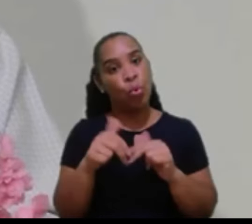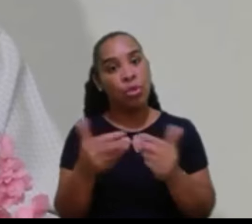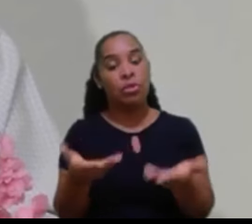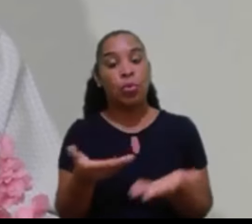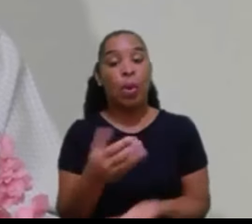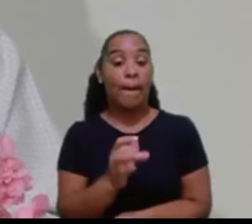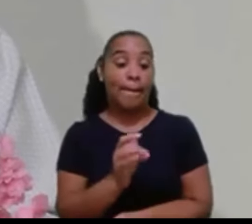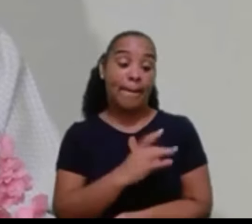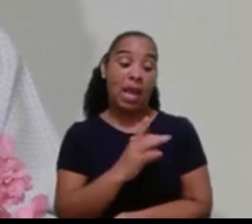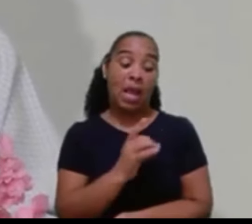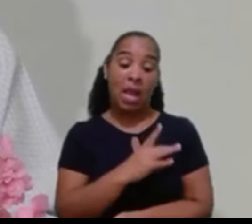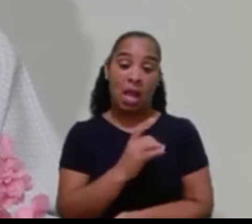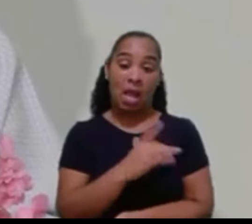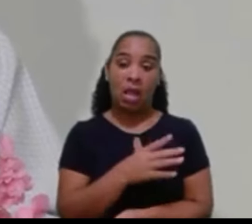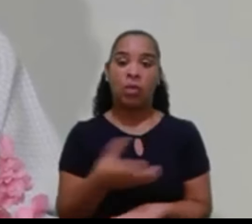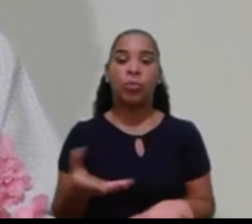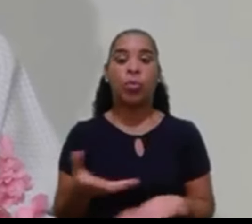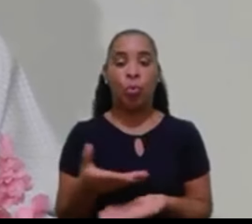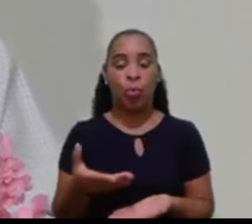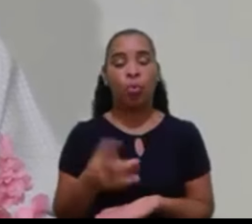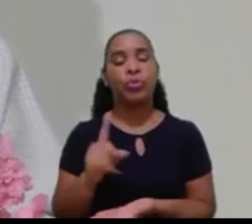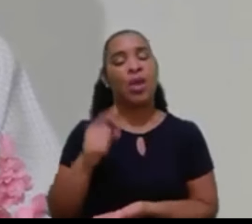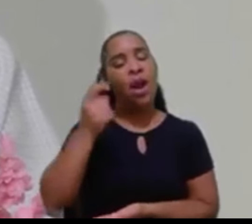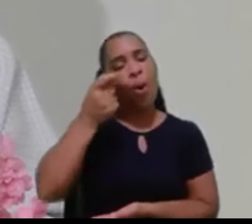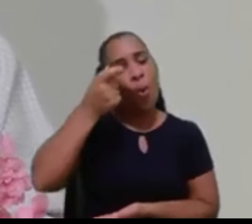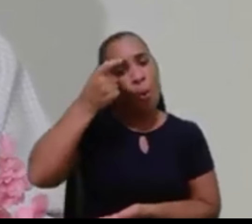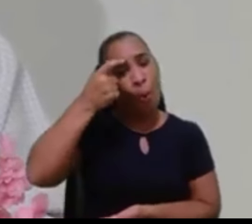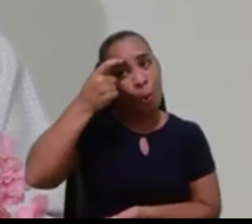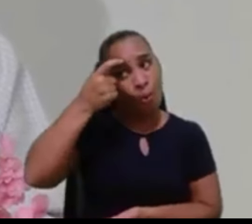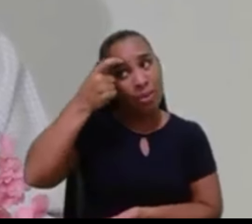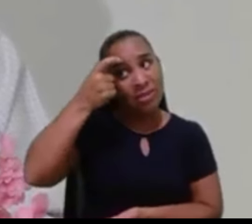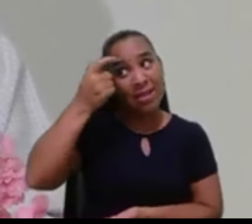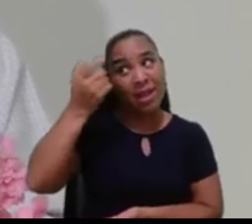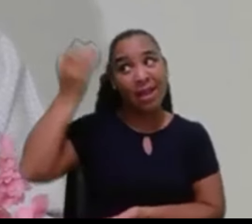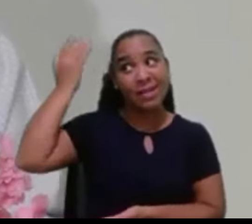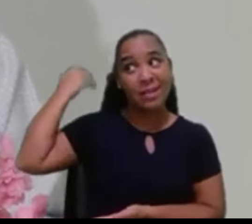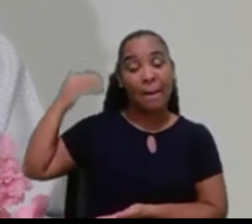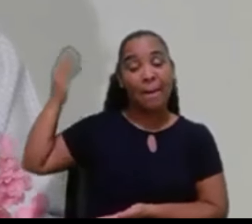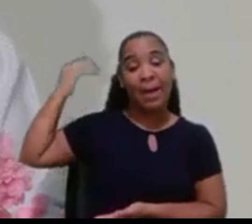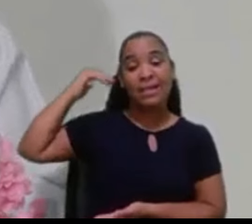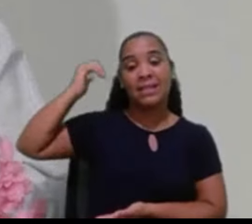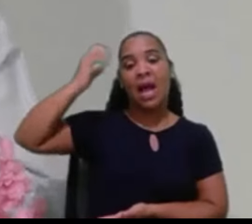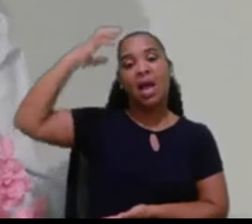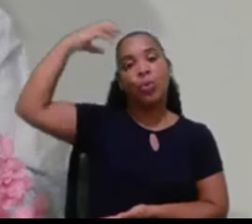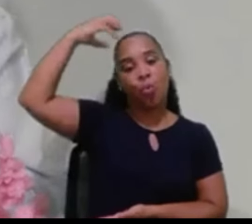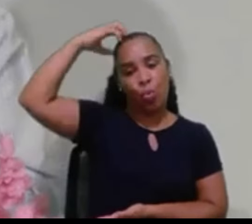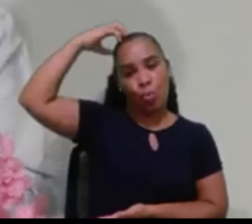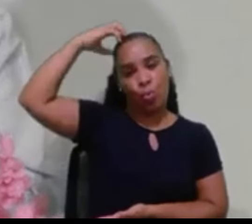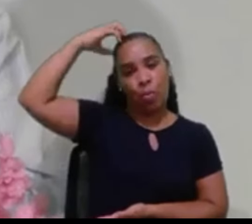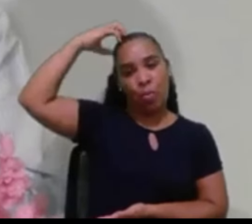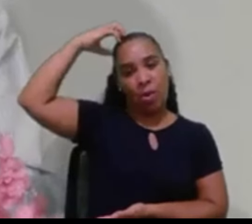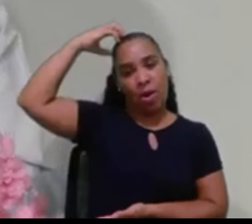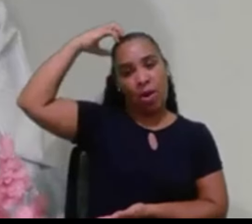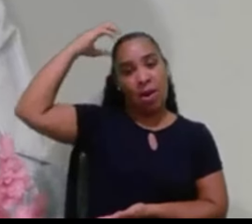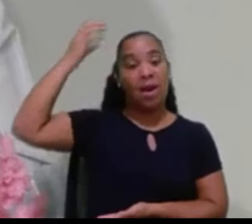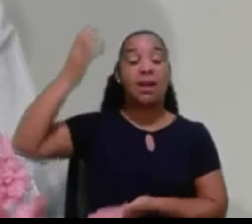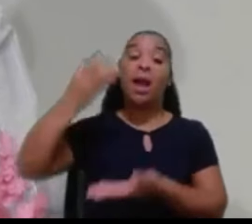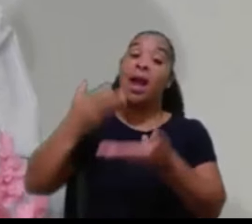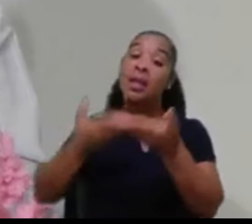remanescente da consciência de culpa de ontem. Esta é a causa. E a terapia?